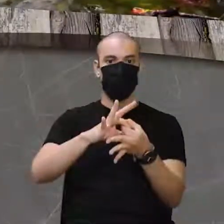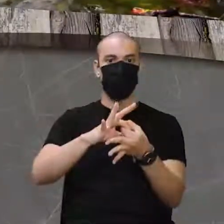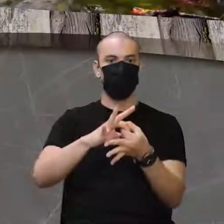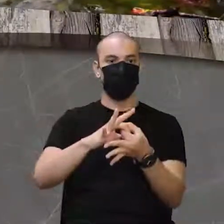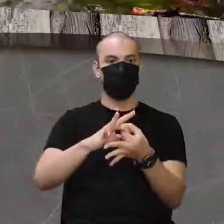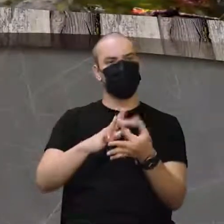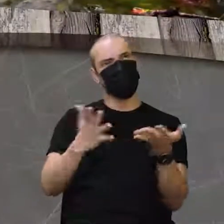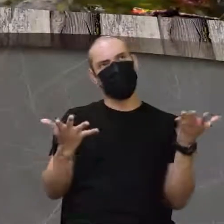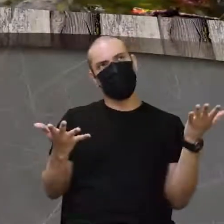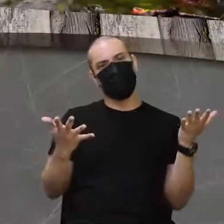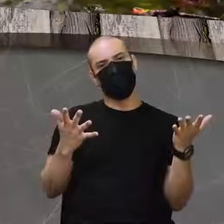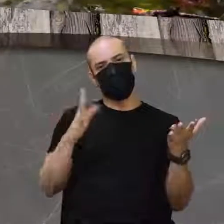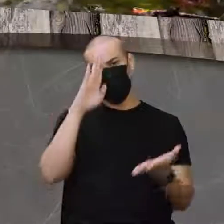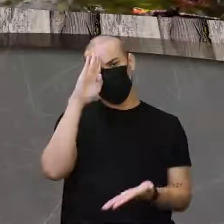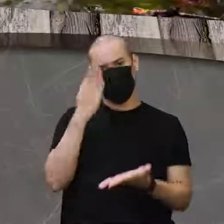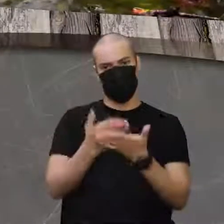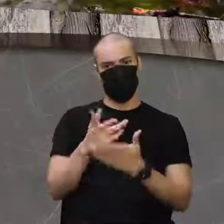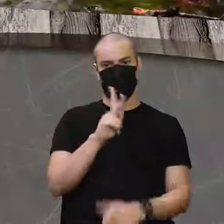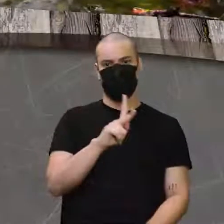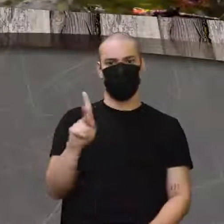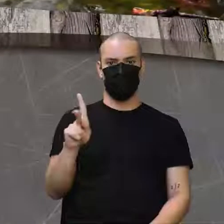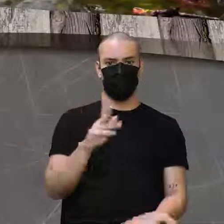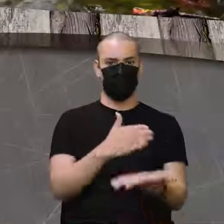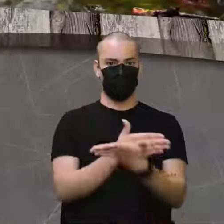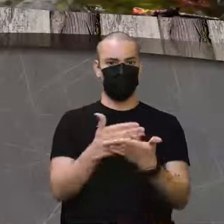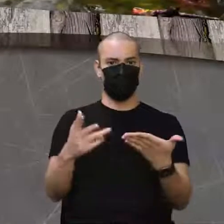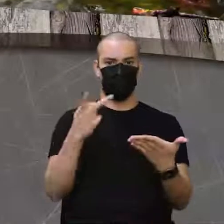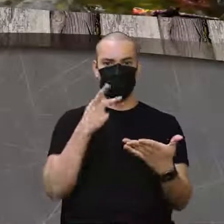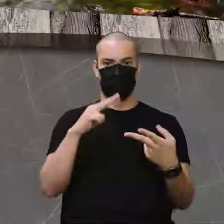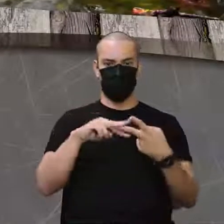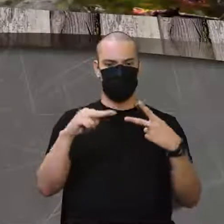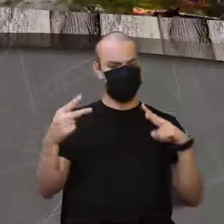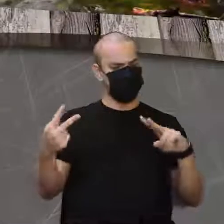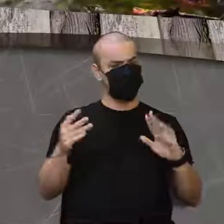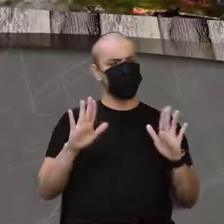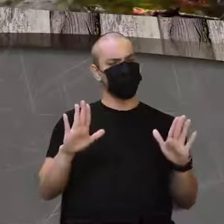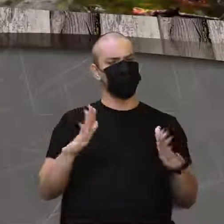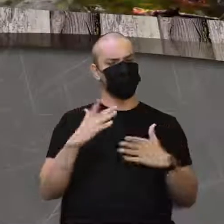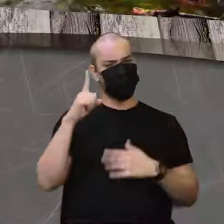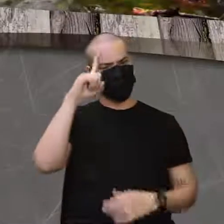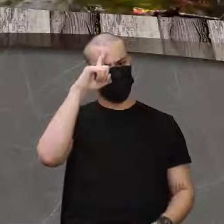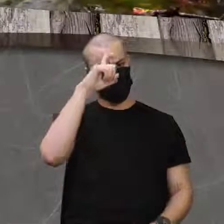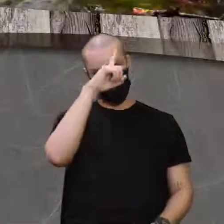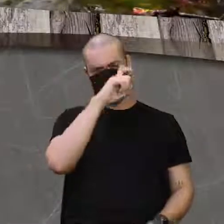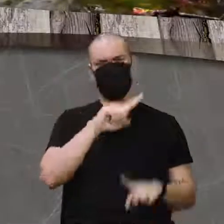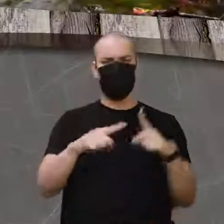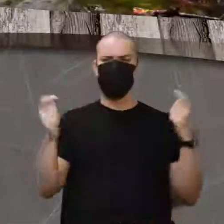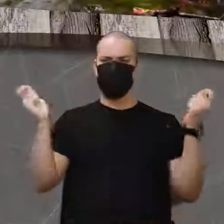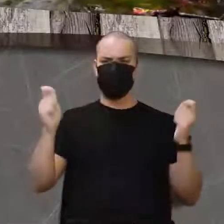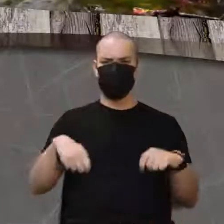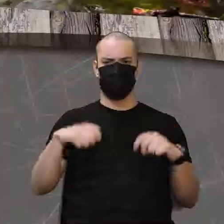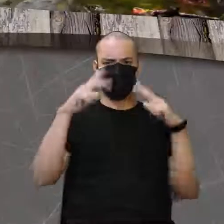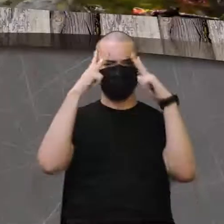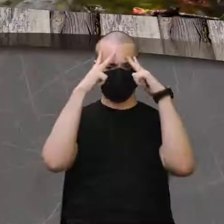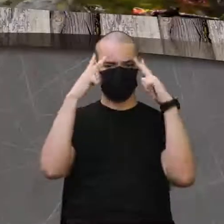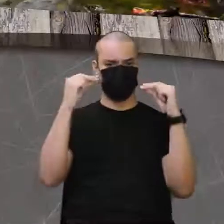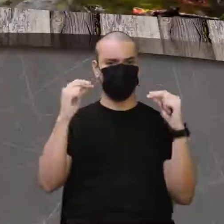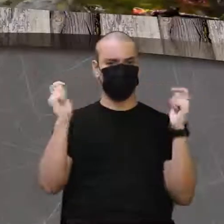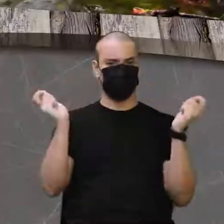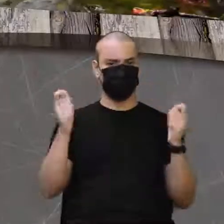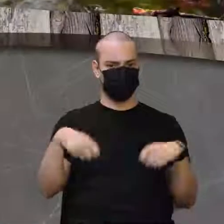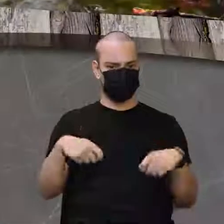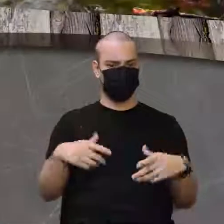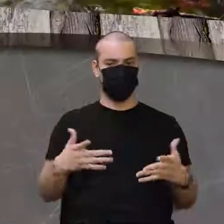apesar do professor não ter dito no início da nossa aula que a genética pega um pouquinho, pega, mas não dá para enrolar tranquilo, né galera?